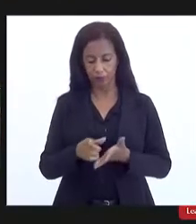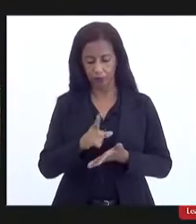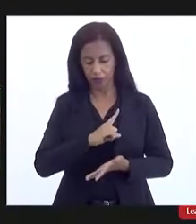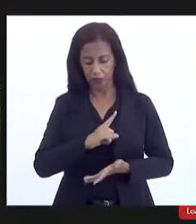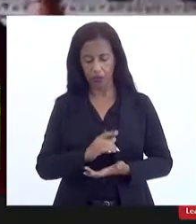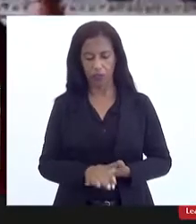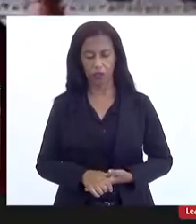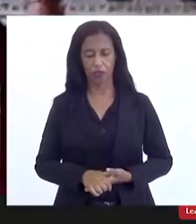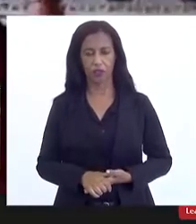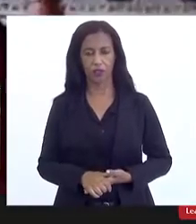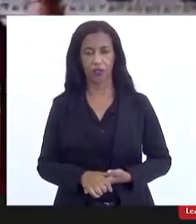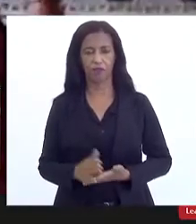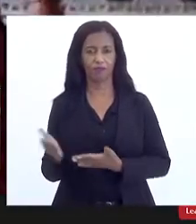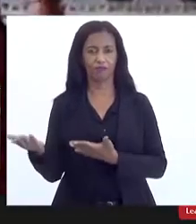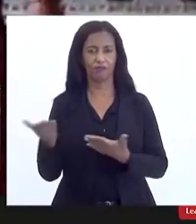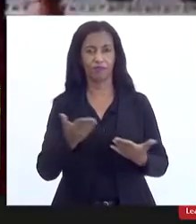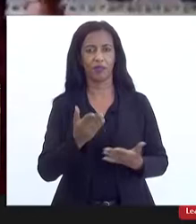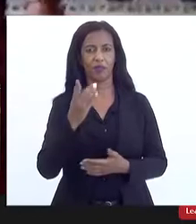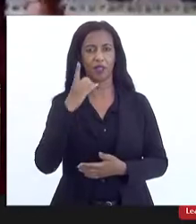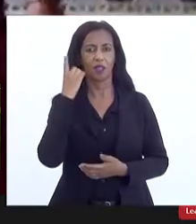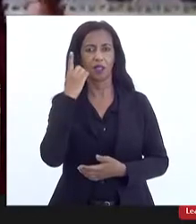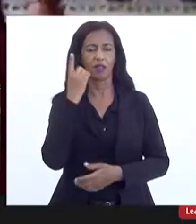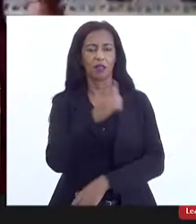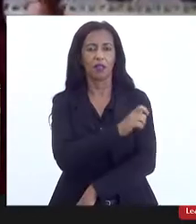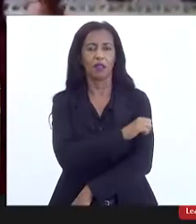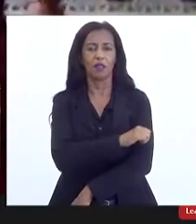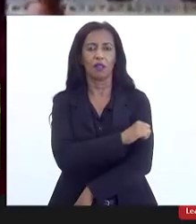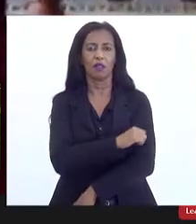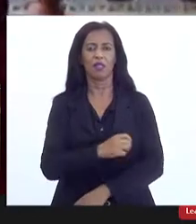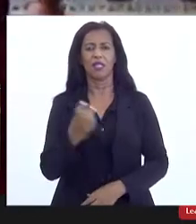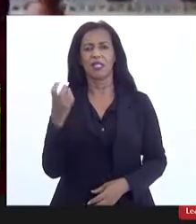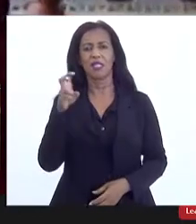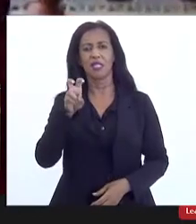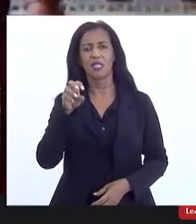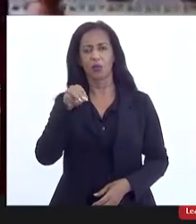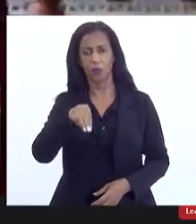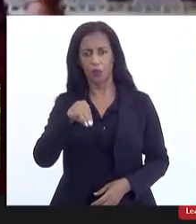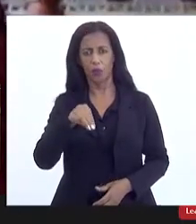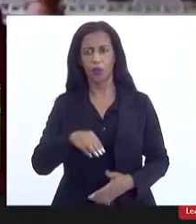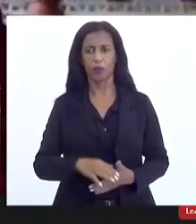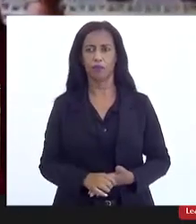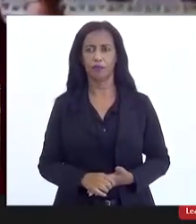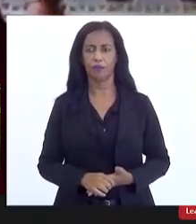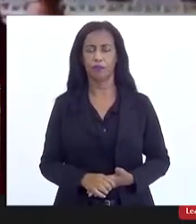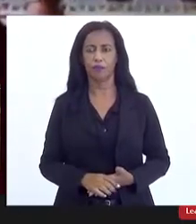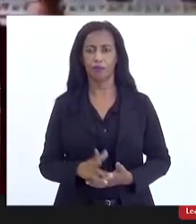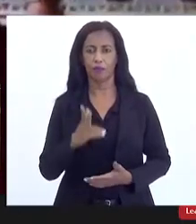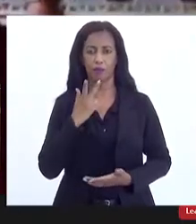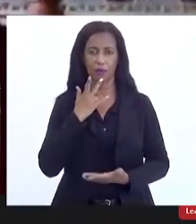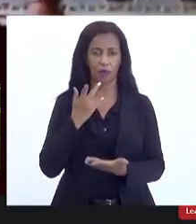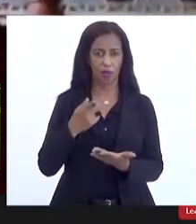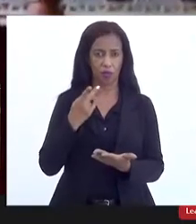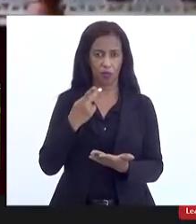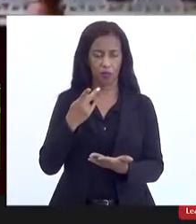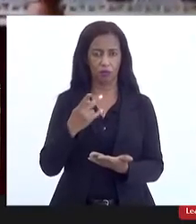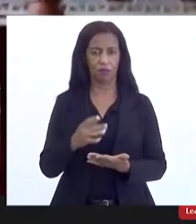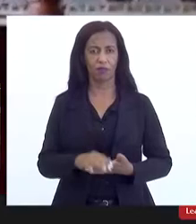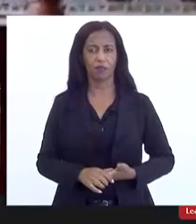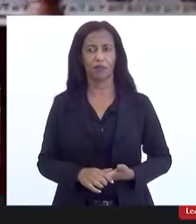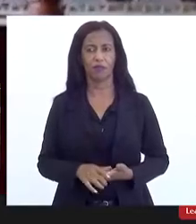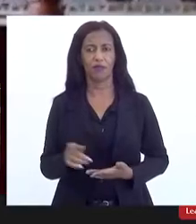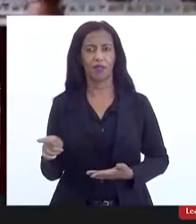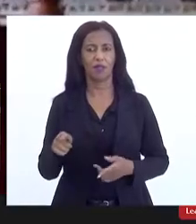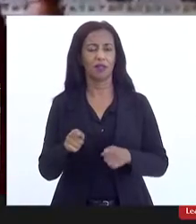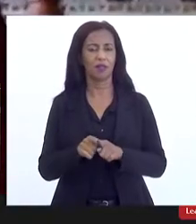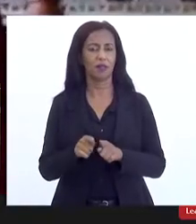passar a palavra à deputada Rejane por cinco minutos para que fizesse a sua saudação, ela também